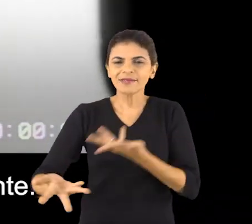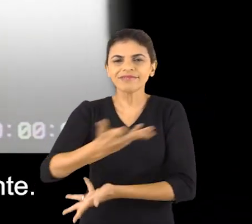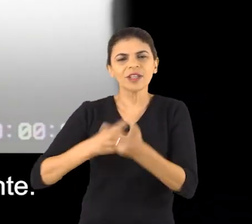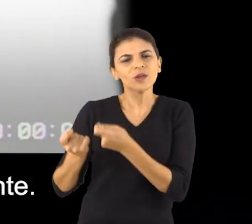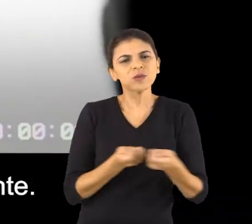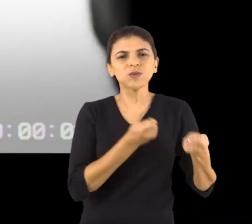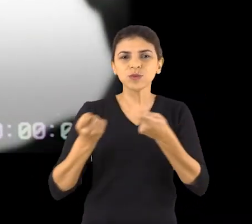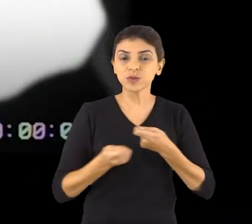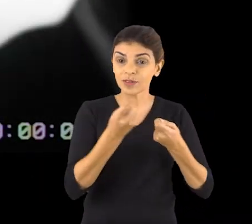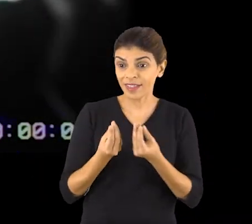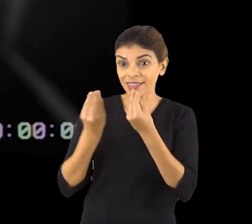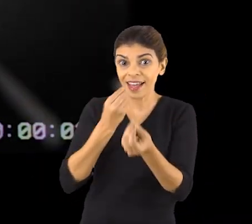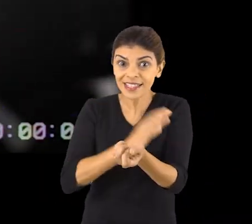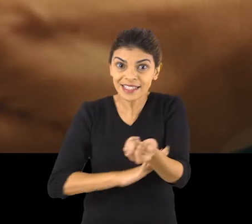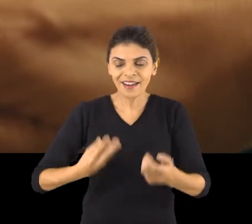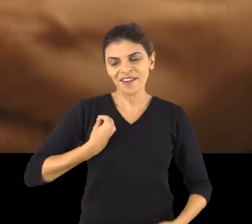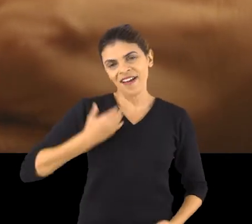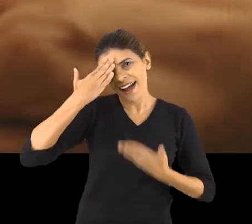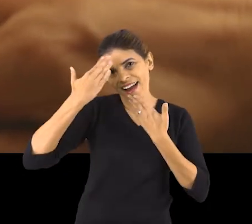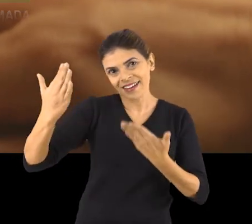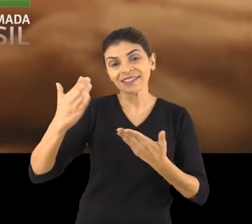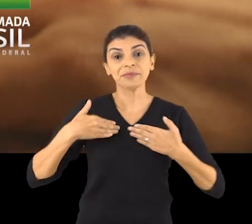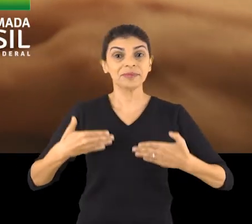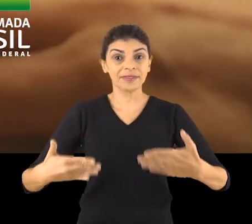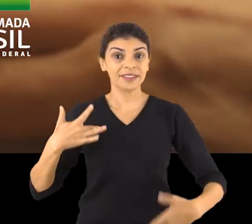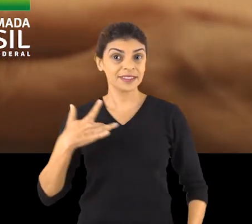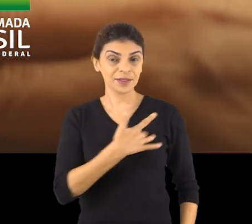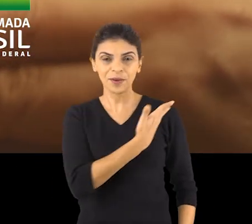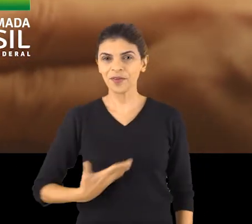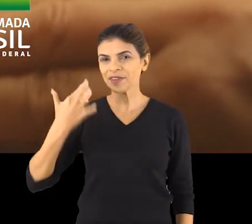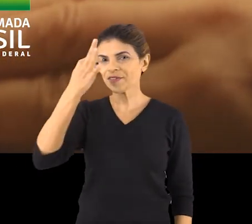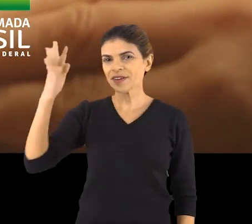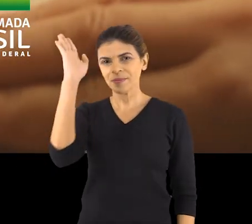regularmente. Você doa, a vida agradece. Ministério da Saúde, Governo Federal. Pátria amada, Brasil.